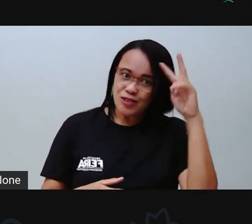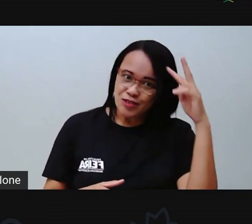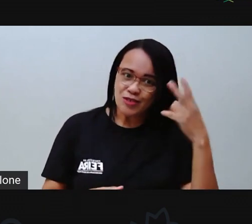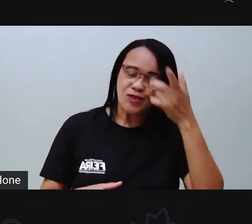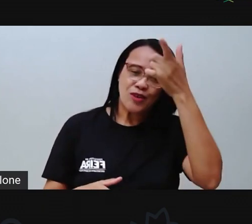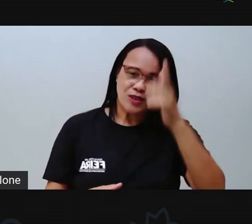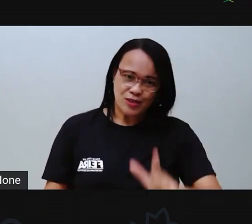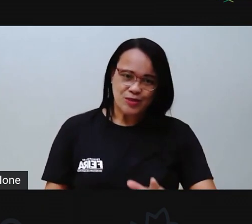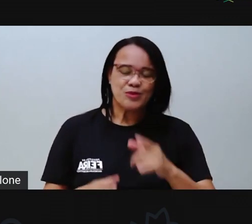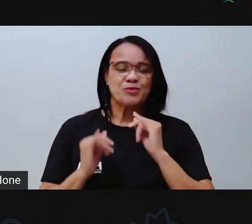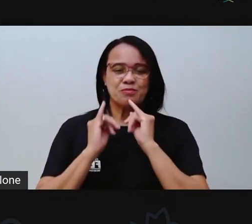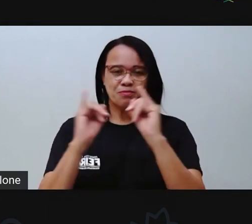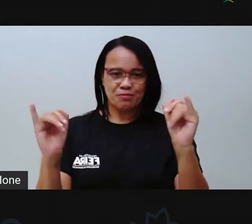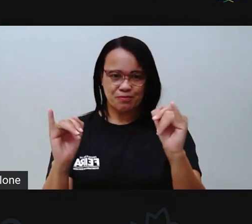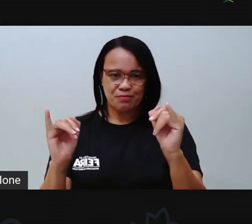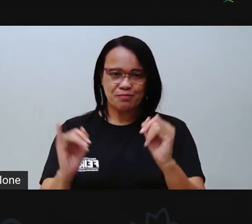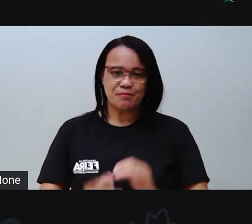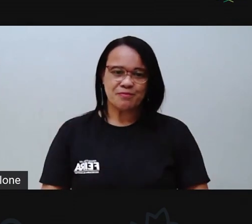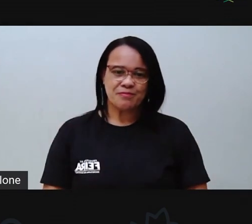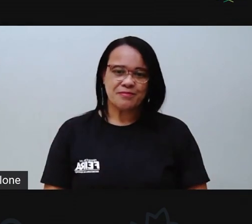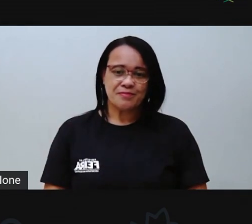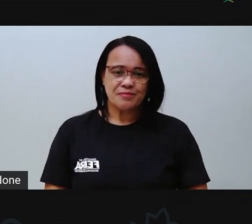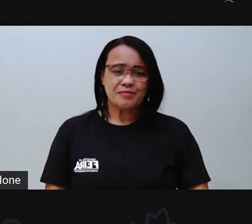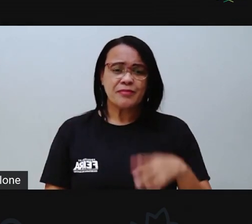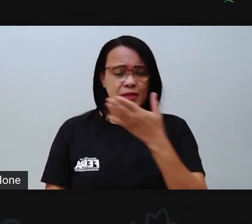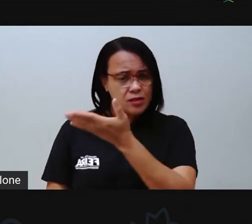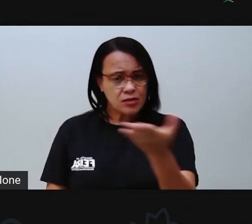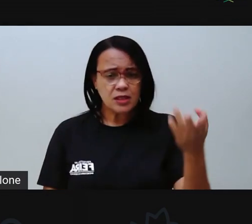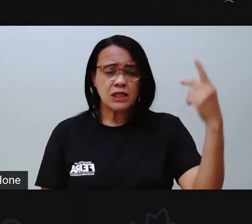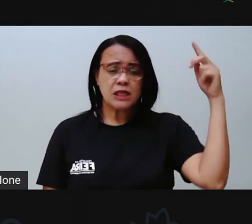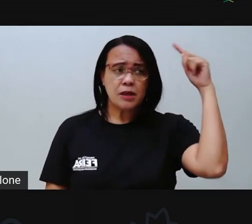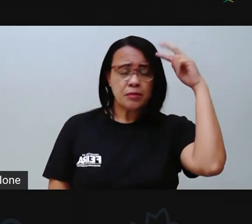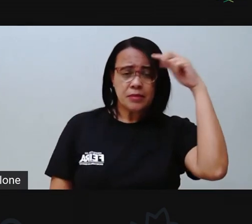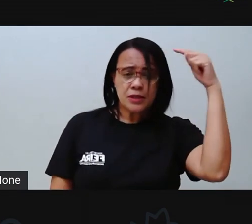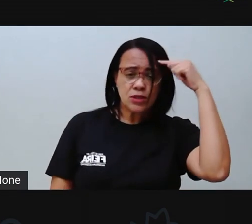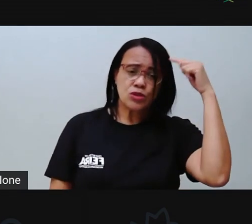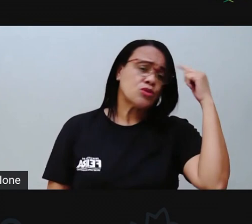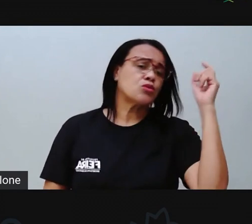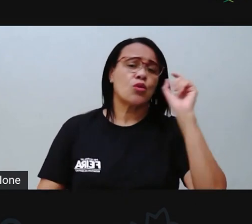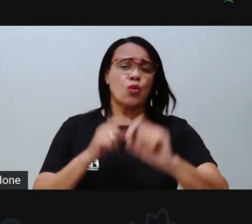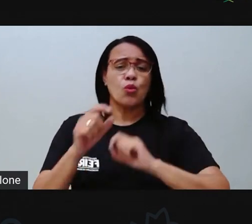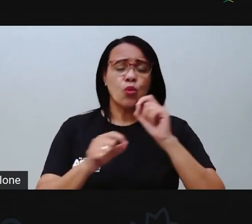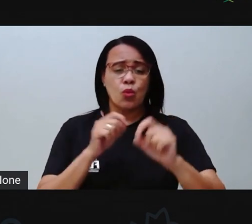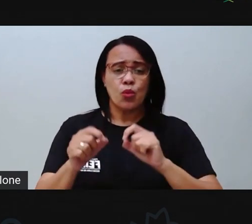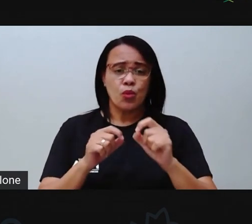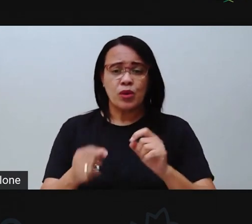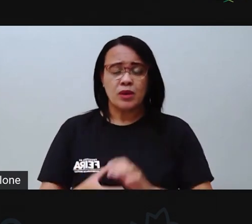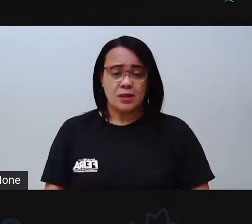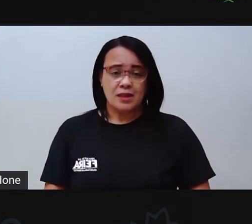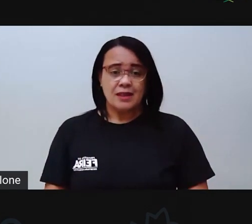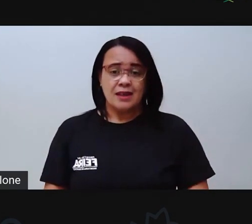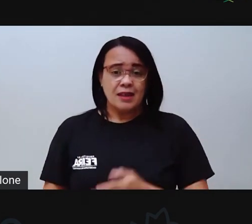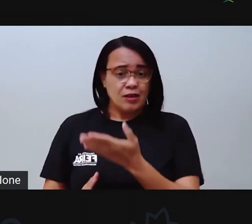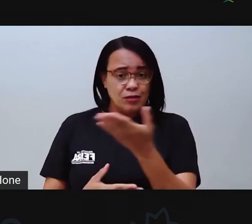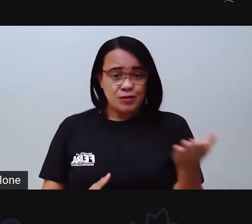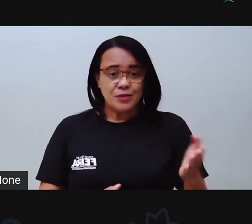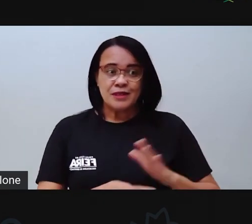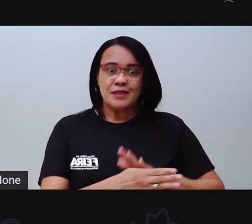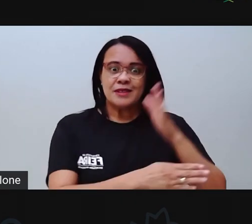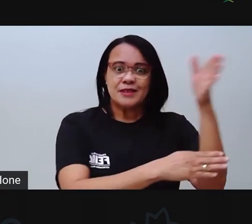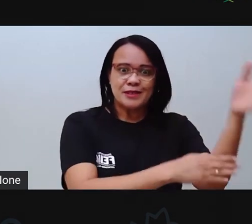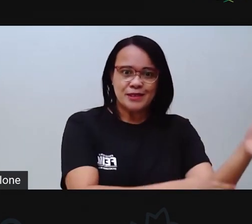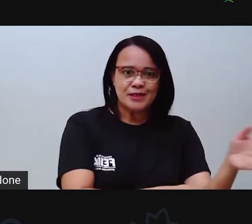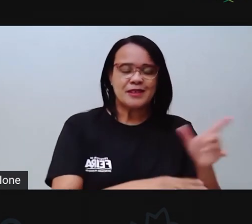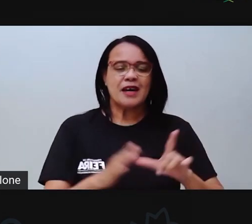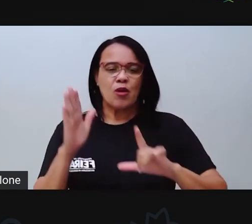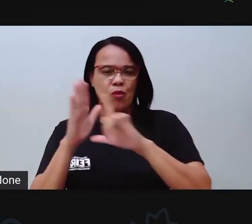legal, né? Você já pensou, já pensou se você tivesse entrado numa loja em que o que você